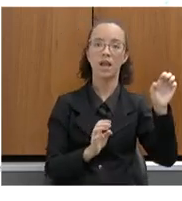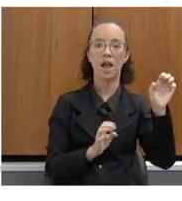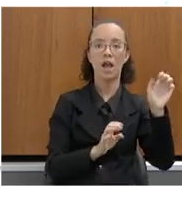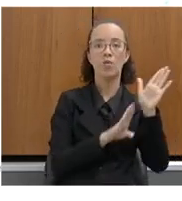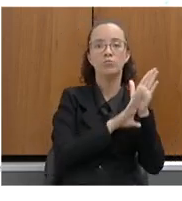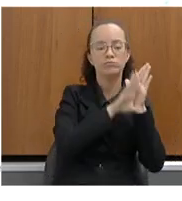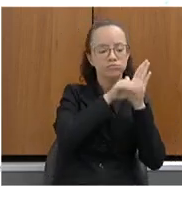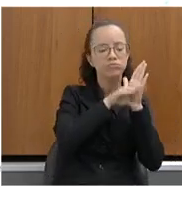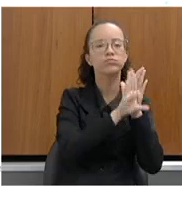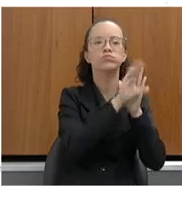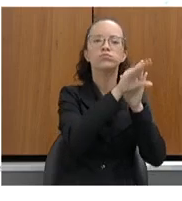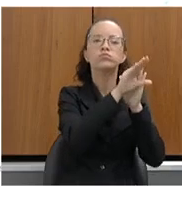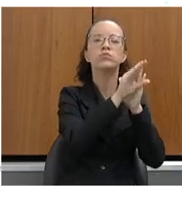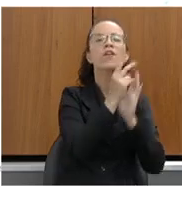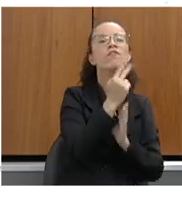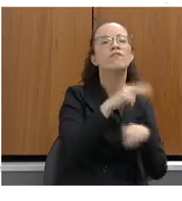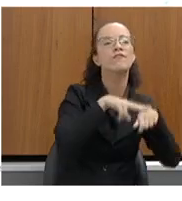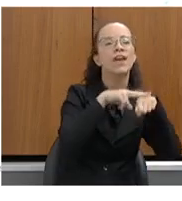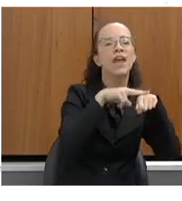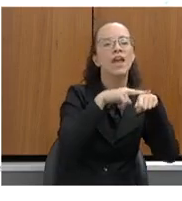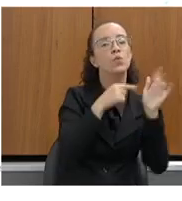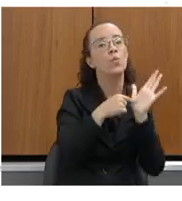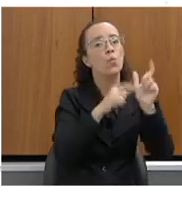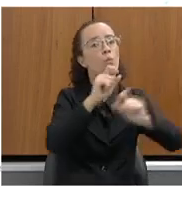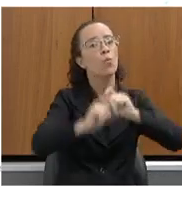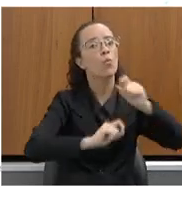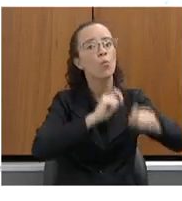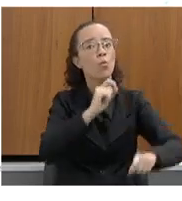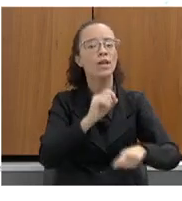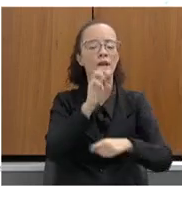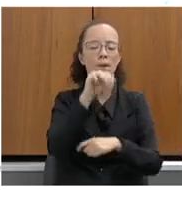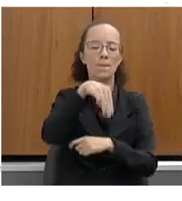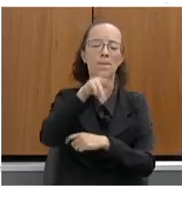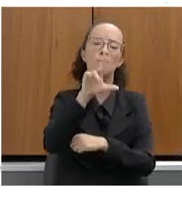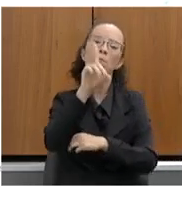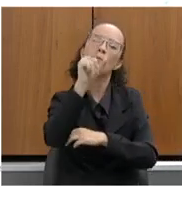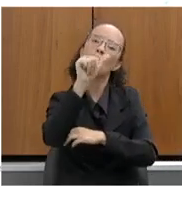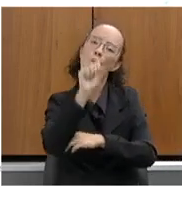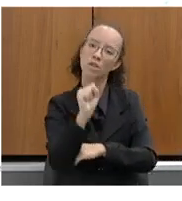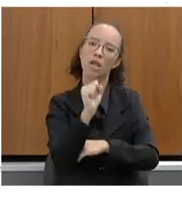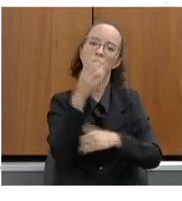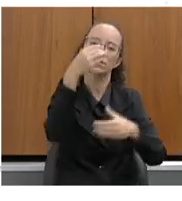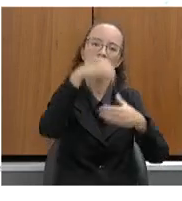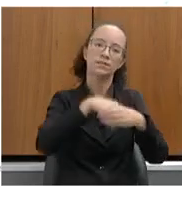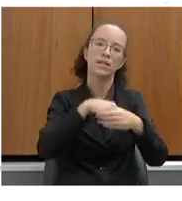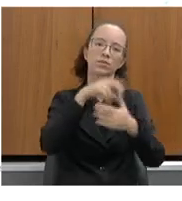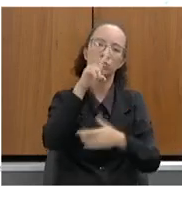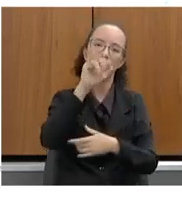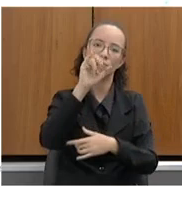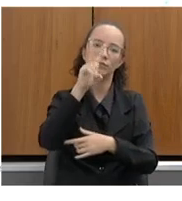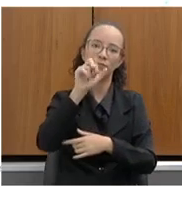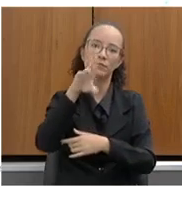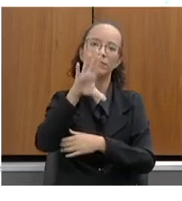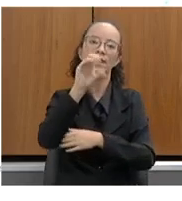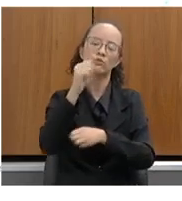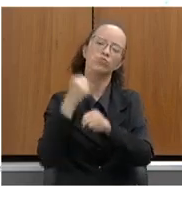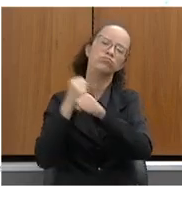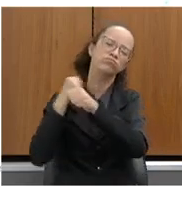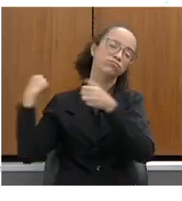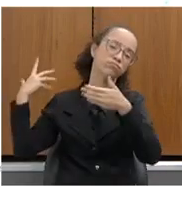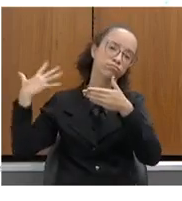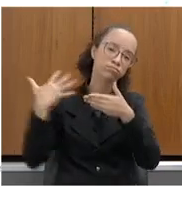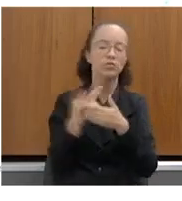colunas verdes, a crescente produção de mudas nos viveiros do Instituto Estadual de Florestas nos últimos anos,